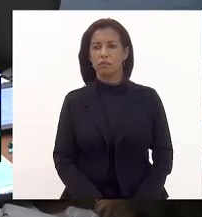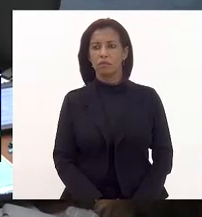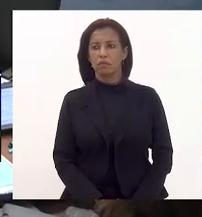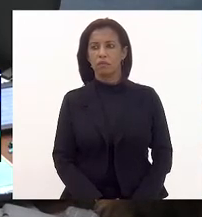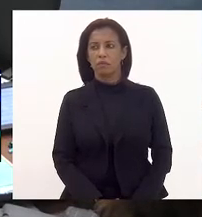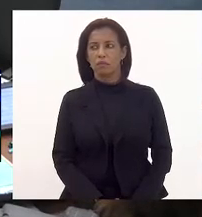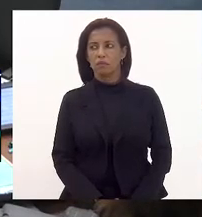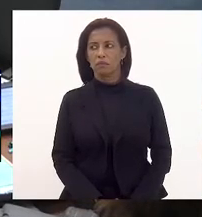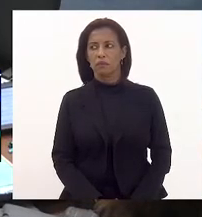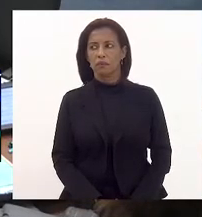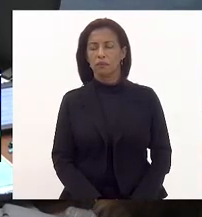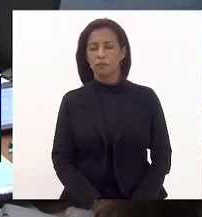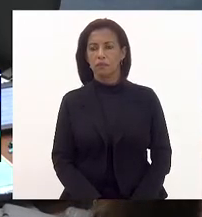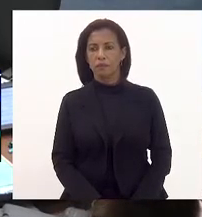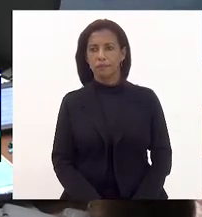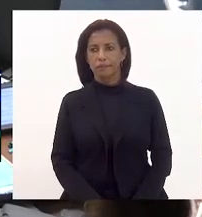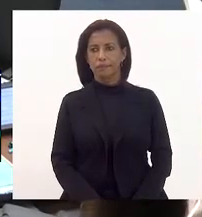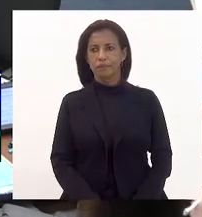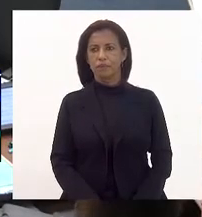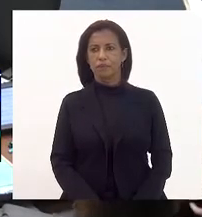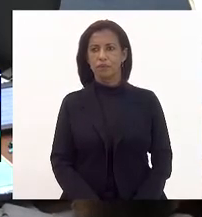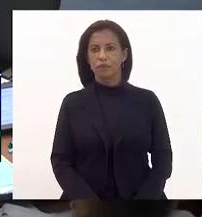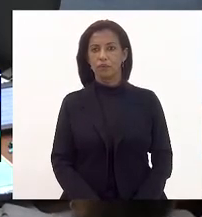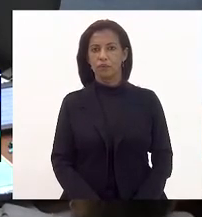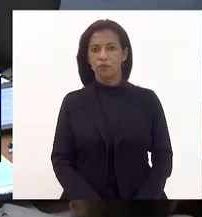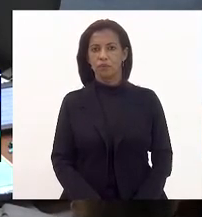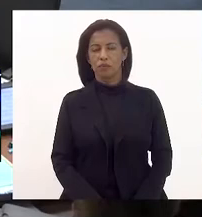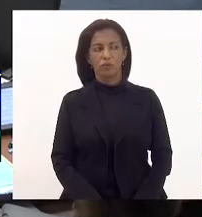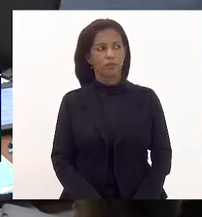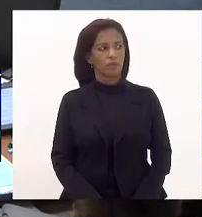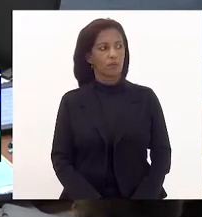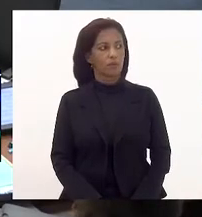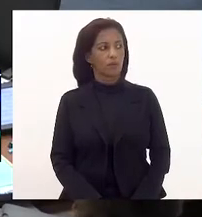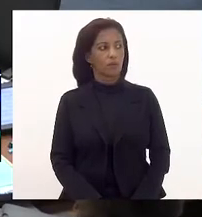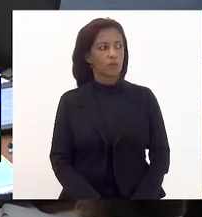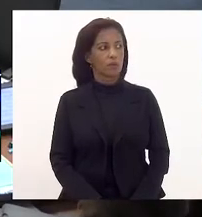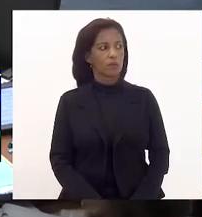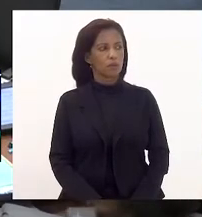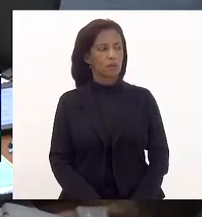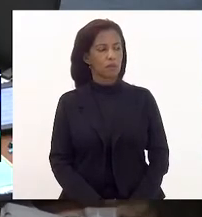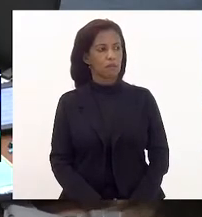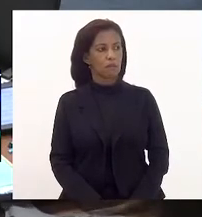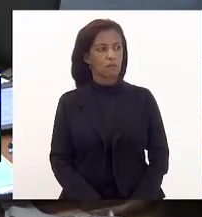Francisco.